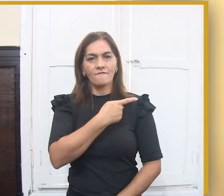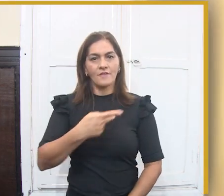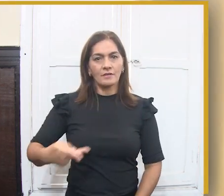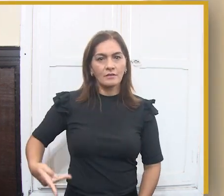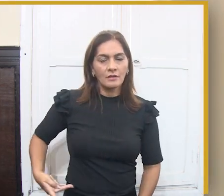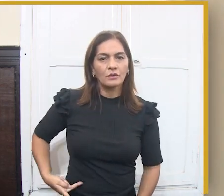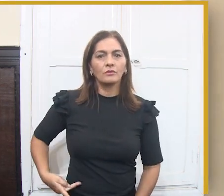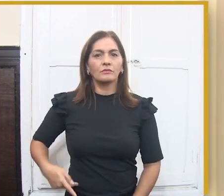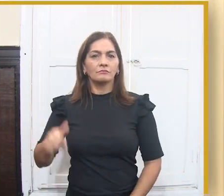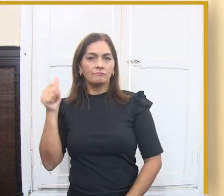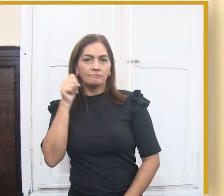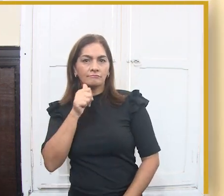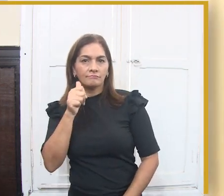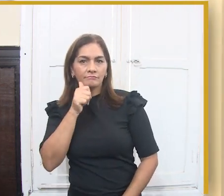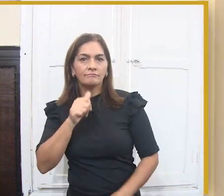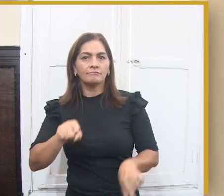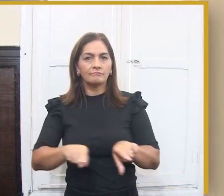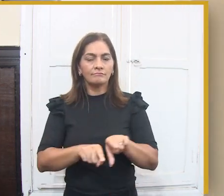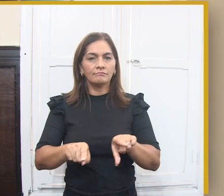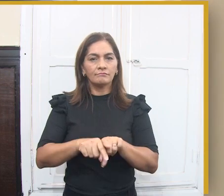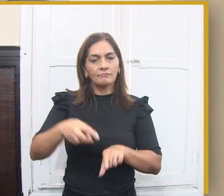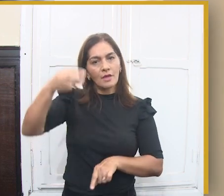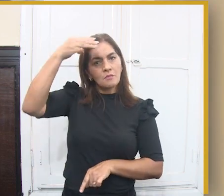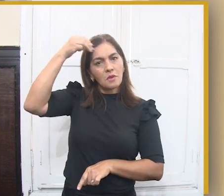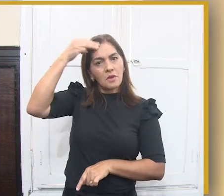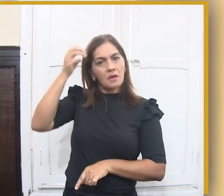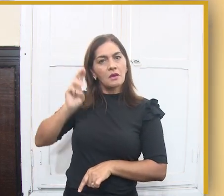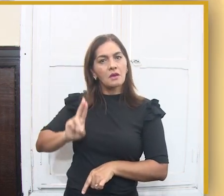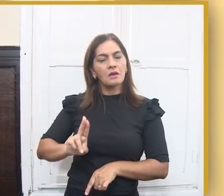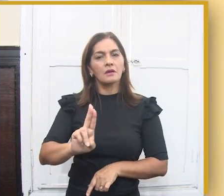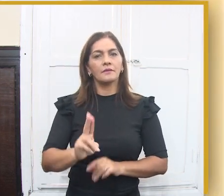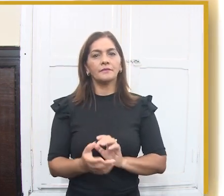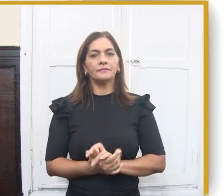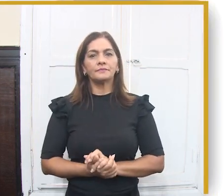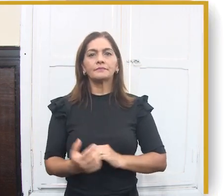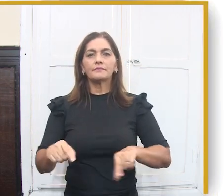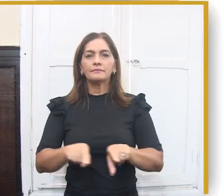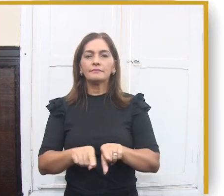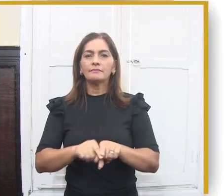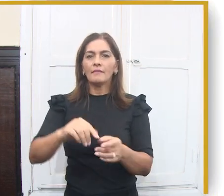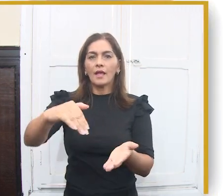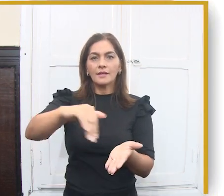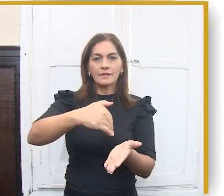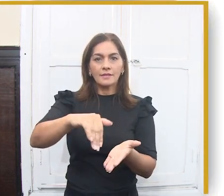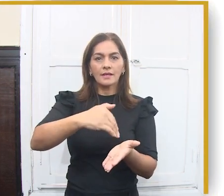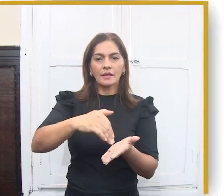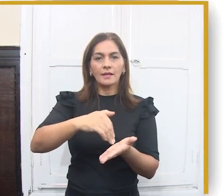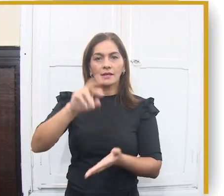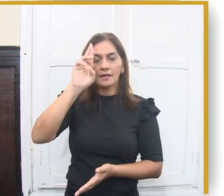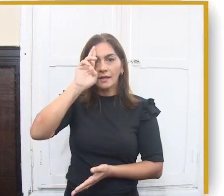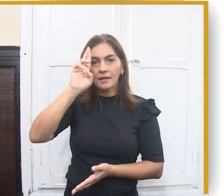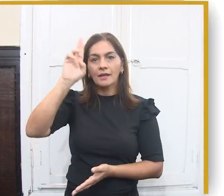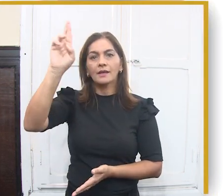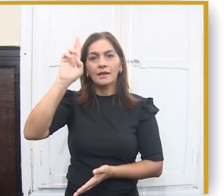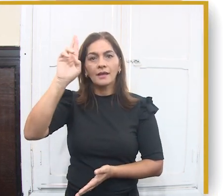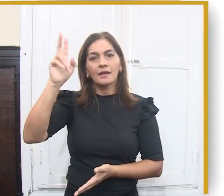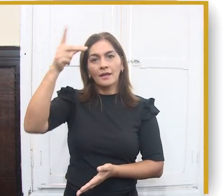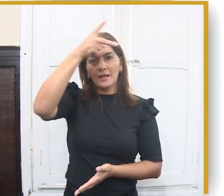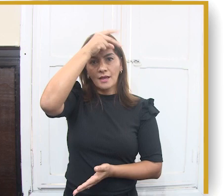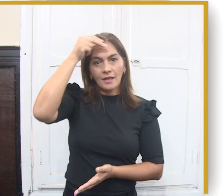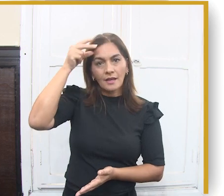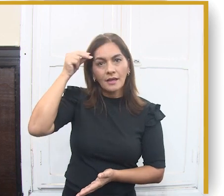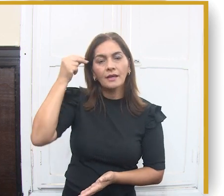João do Mundo. Antes de darmos início aqui, gostaríamos de registrar e agradecer a presença dos